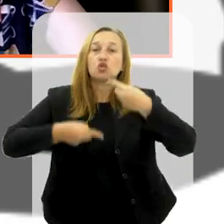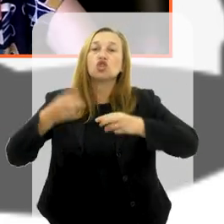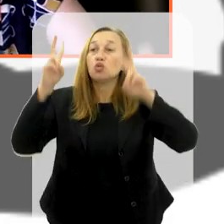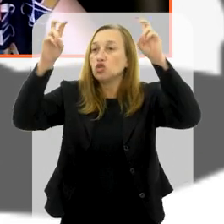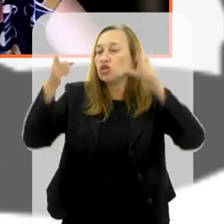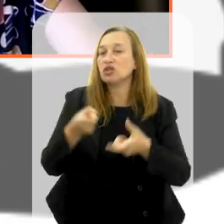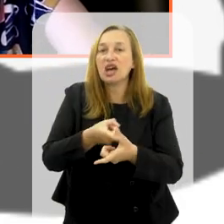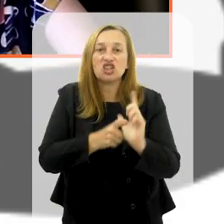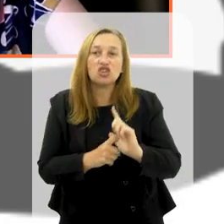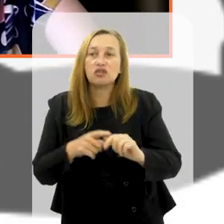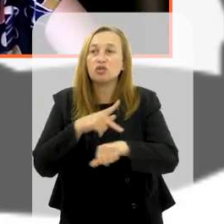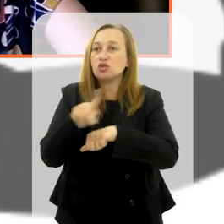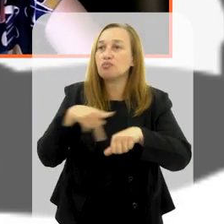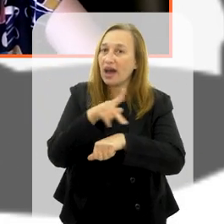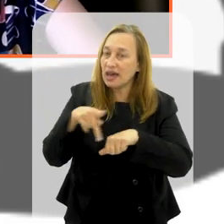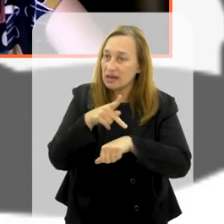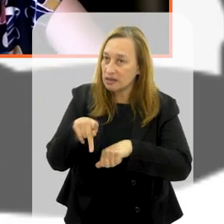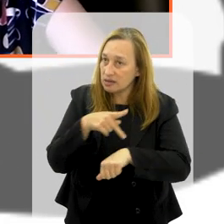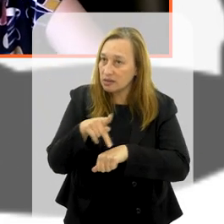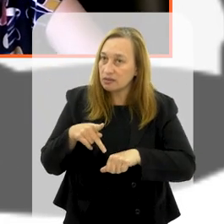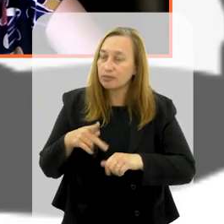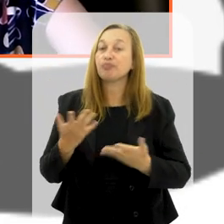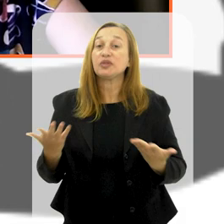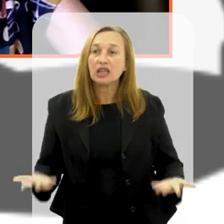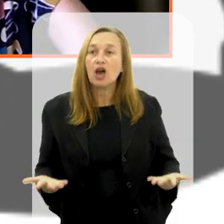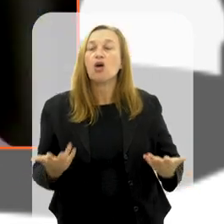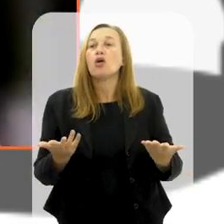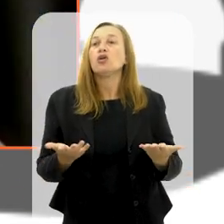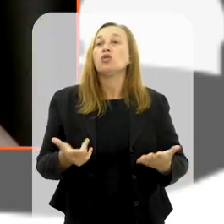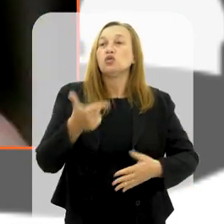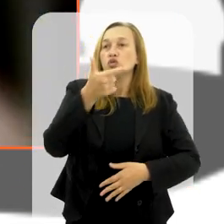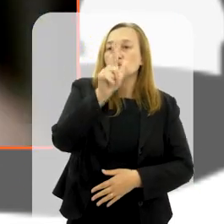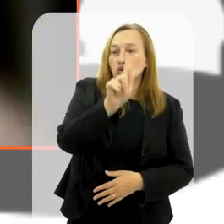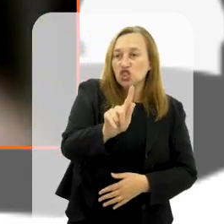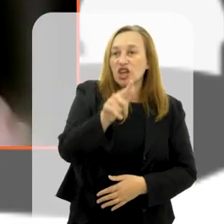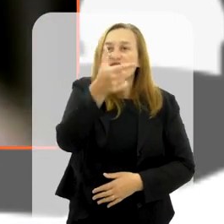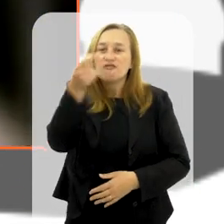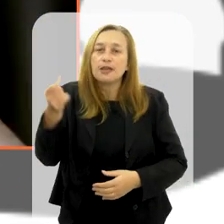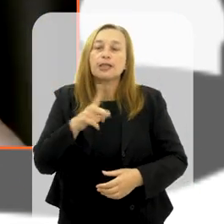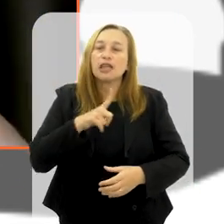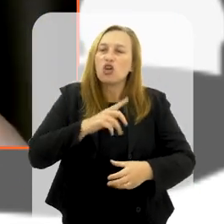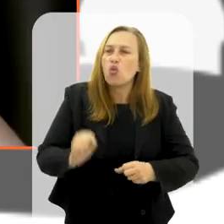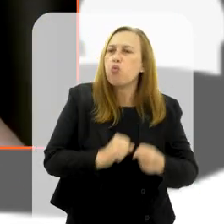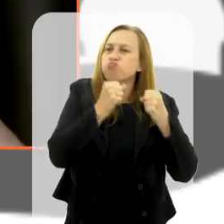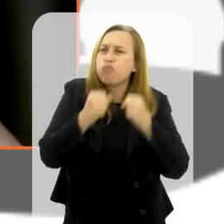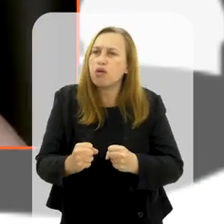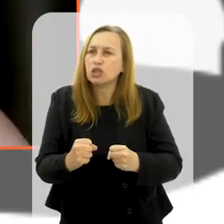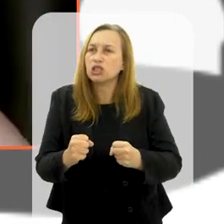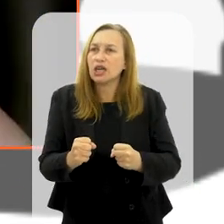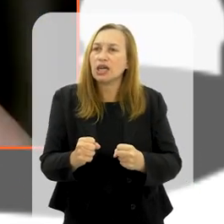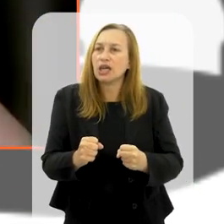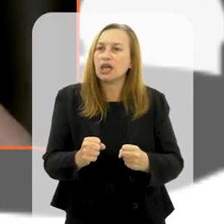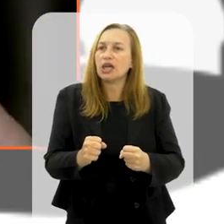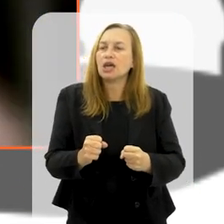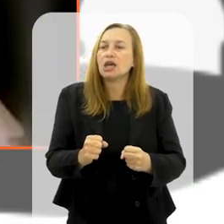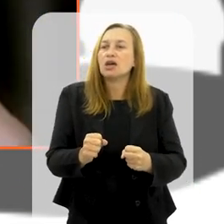o tema da dívida dos países em desenvolvimento. Por isso, então, o G20 tem esse poder que não é um poder de mando,